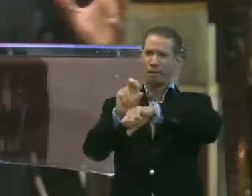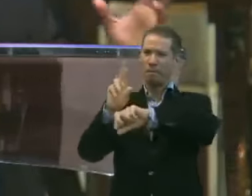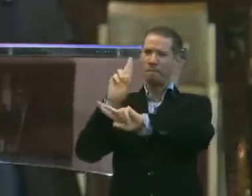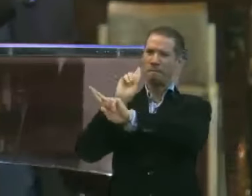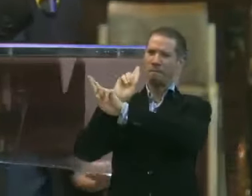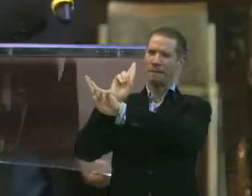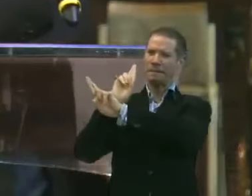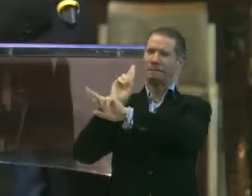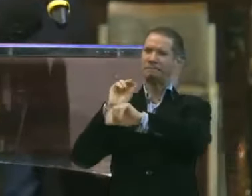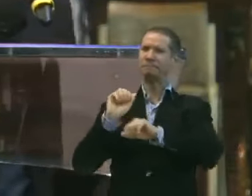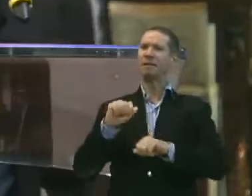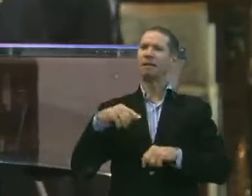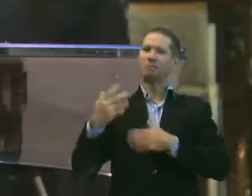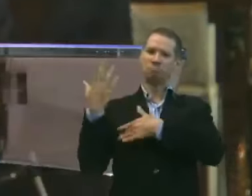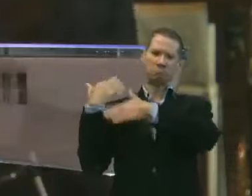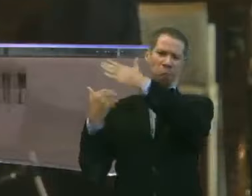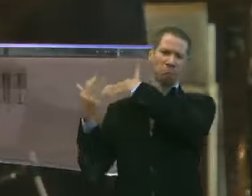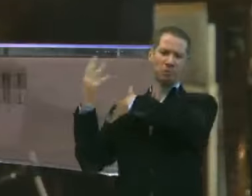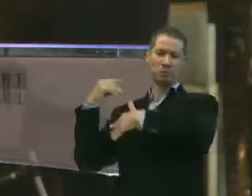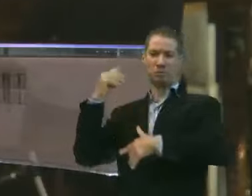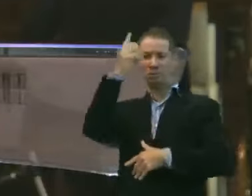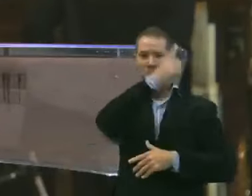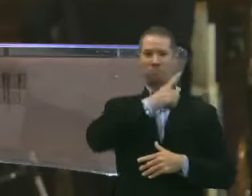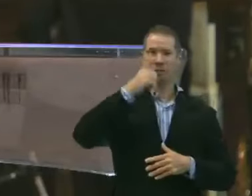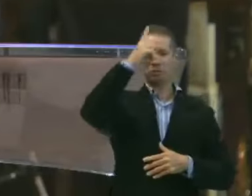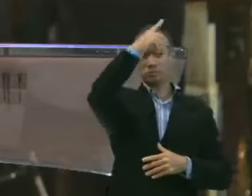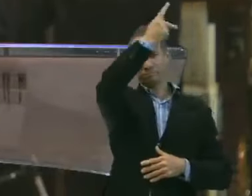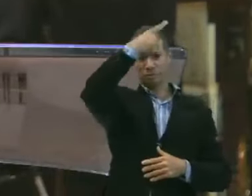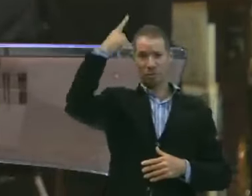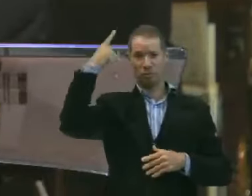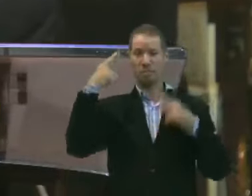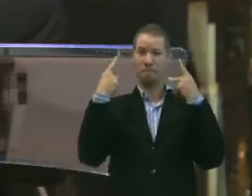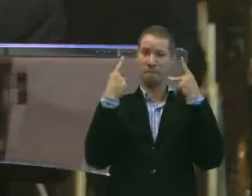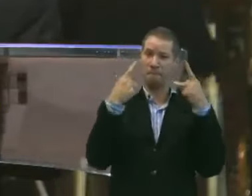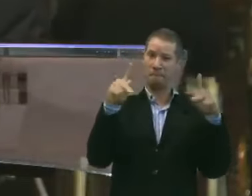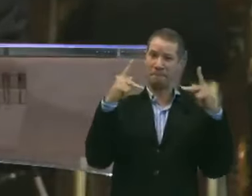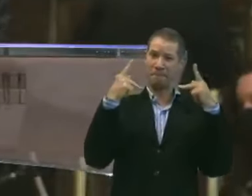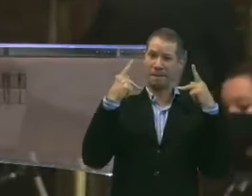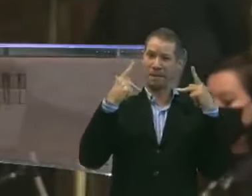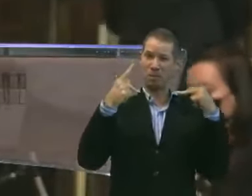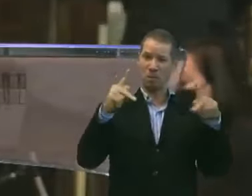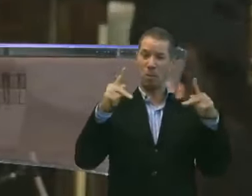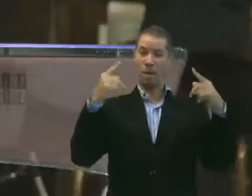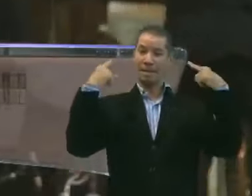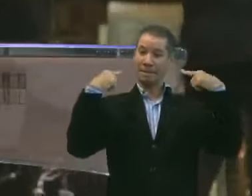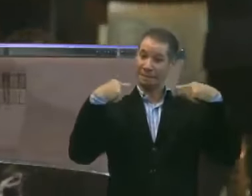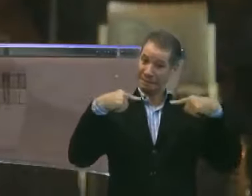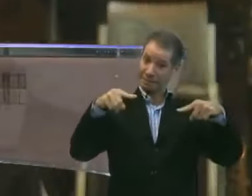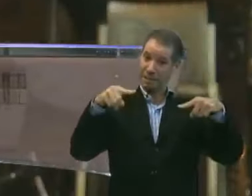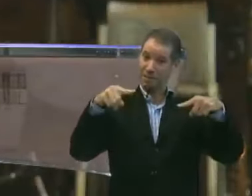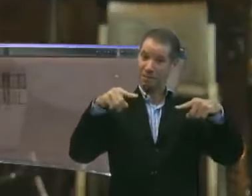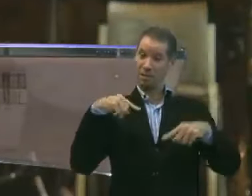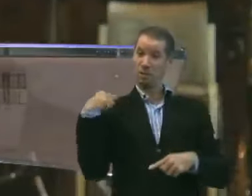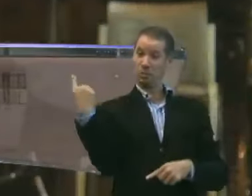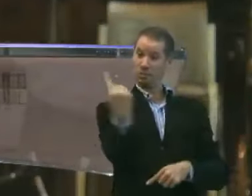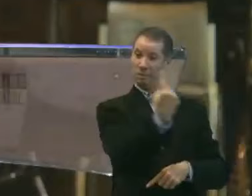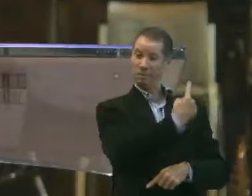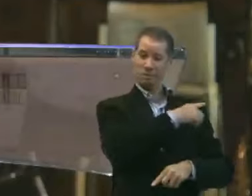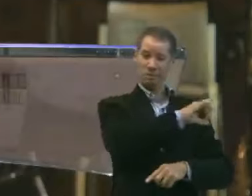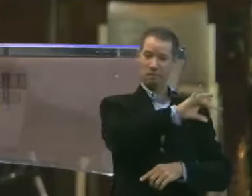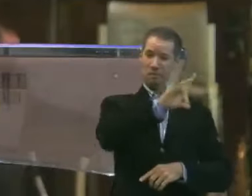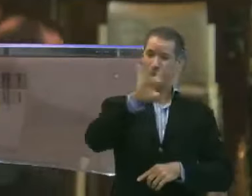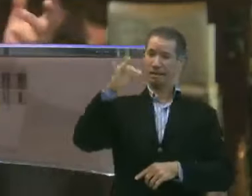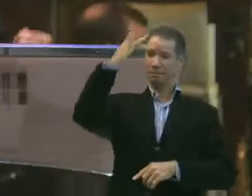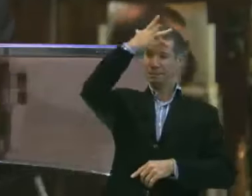Alguns domingos atrás, o nosso pastor, o pastor Pascoal, pregou aqui um sermão, desafiando a igreja e várias pessoas